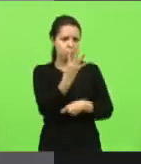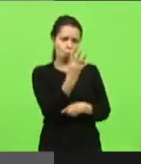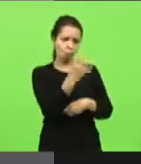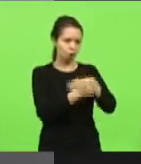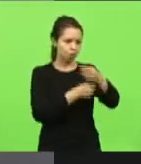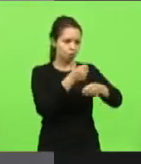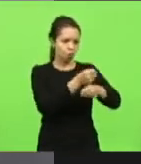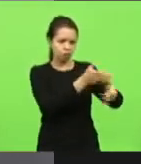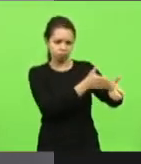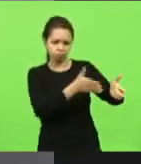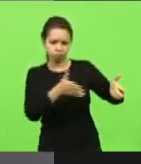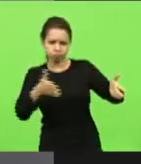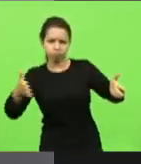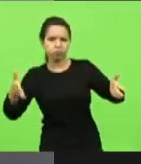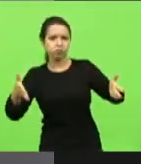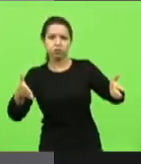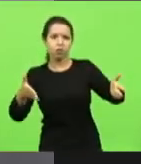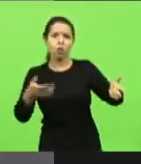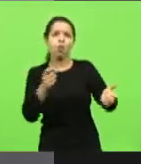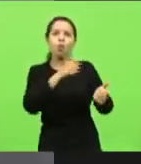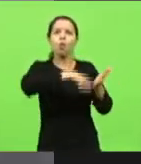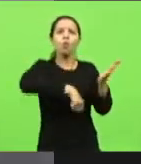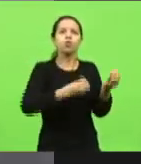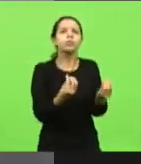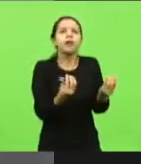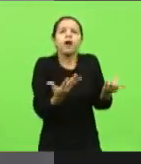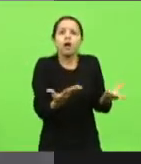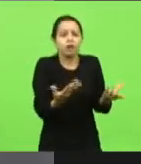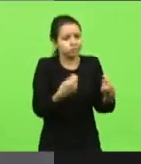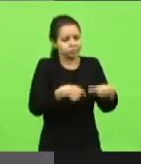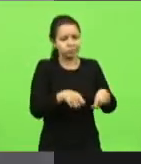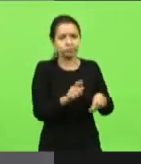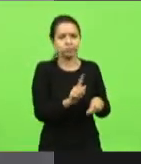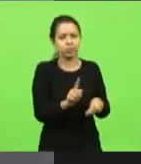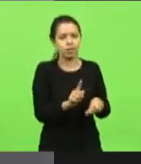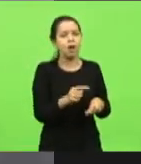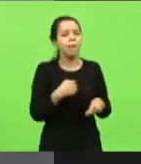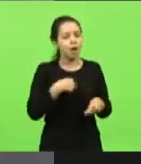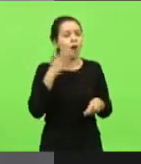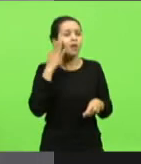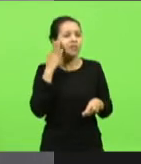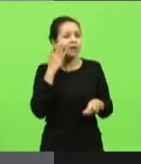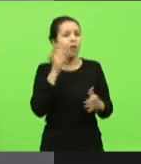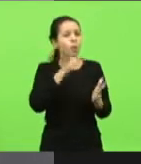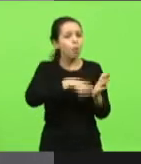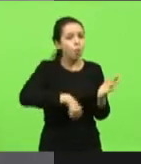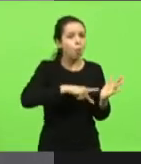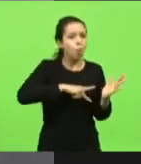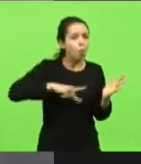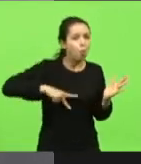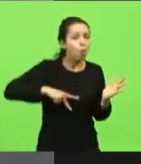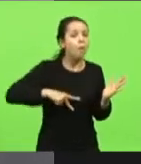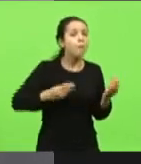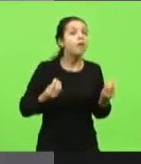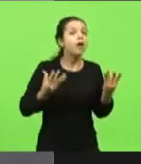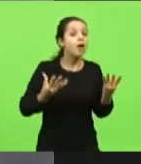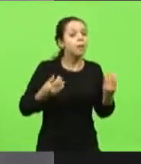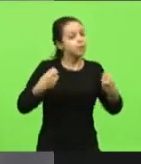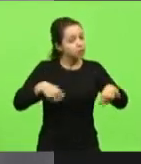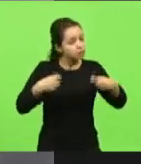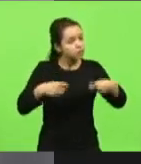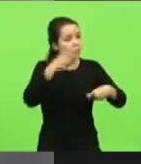precisava ter feito o concurso mas eu sei que foi feito o concurso porque precisam as pessoas serem chamadas